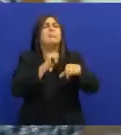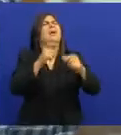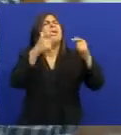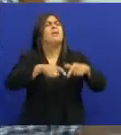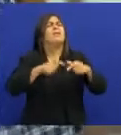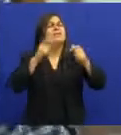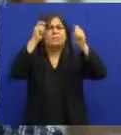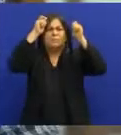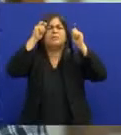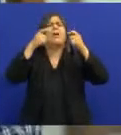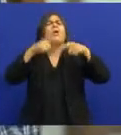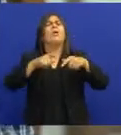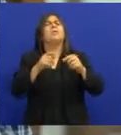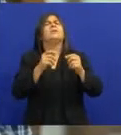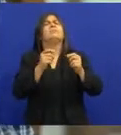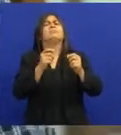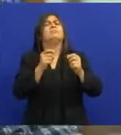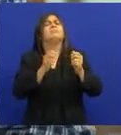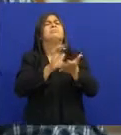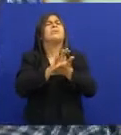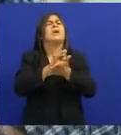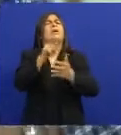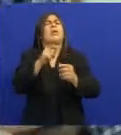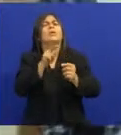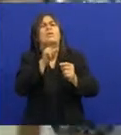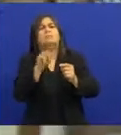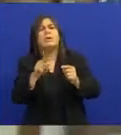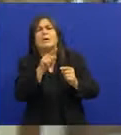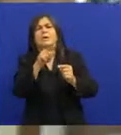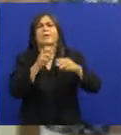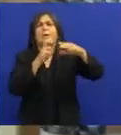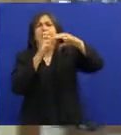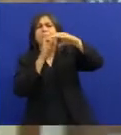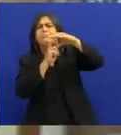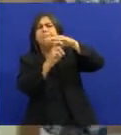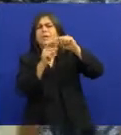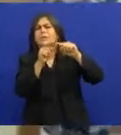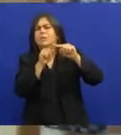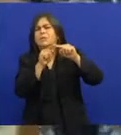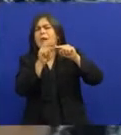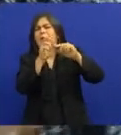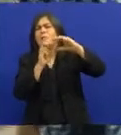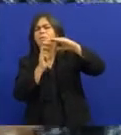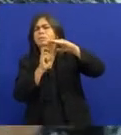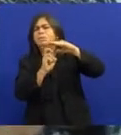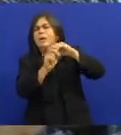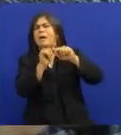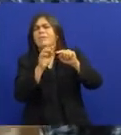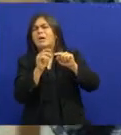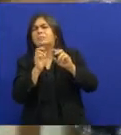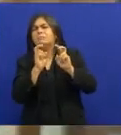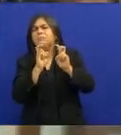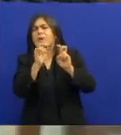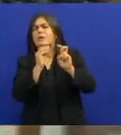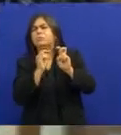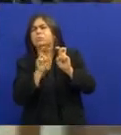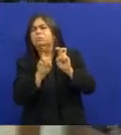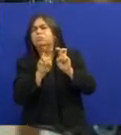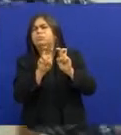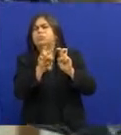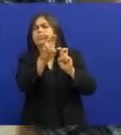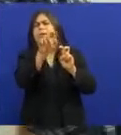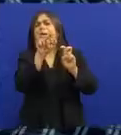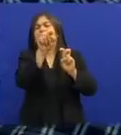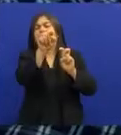Aí eu perguntei Onde é que fica a Rádio Nacional? O cara disse Você pega o bonde aí São Luís do Urão Você salta